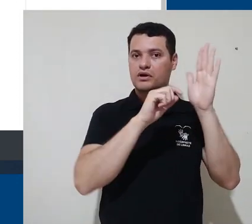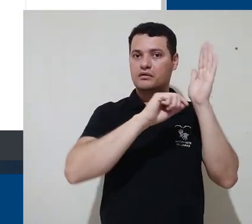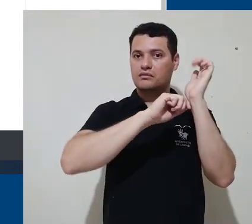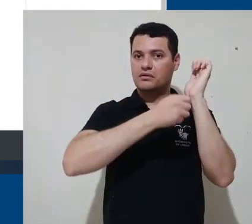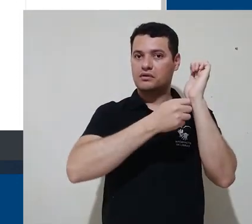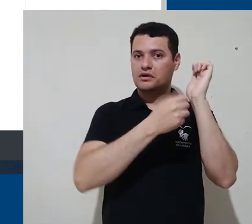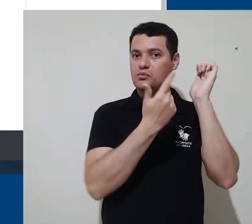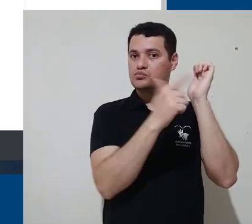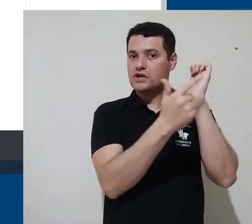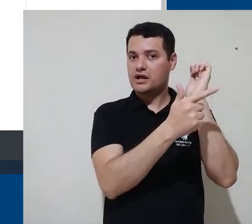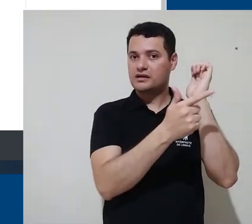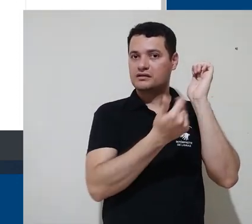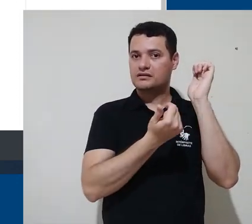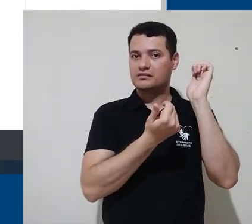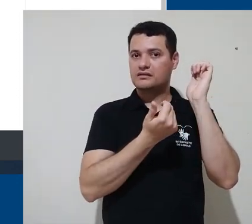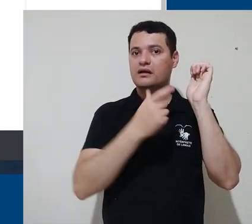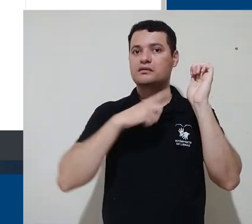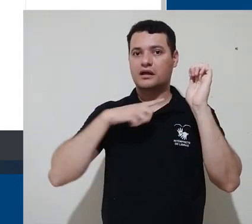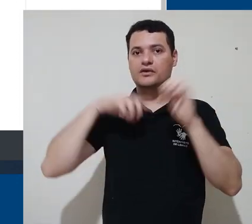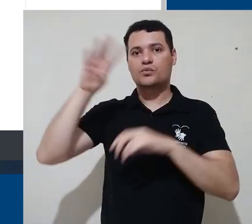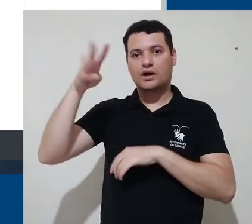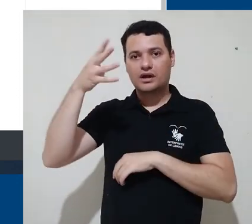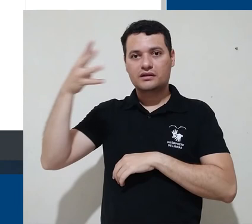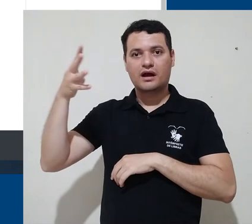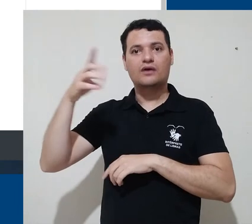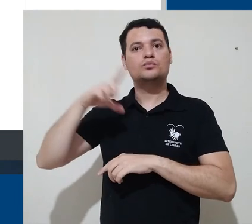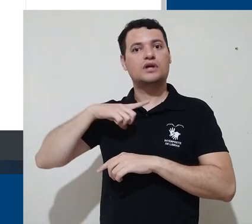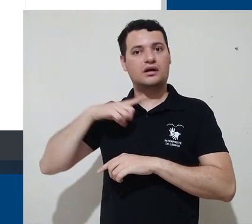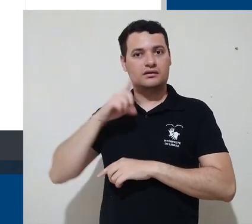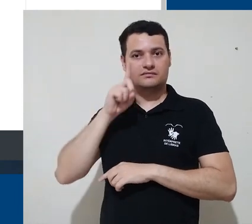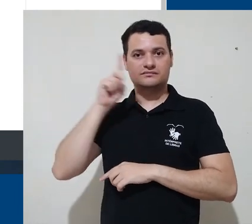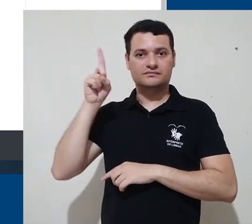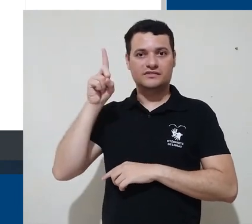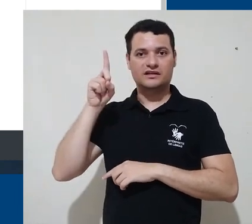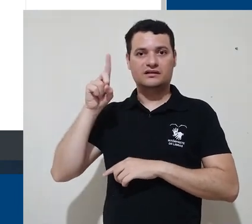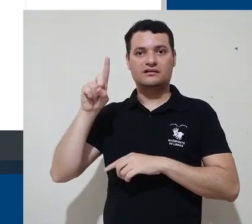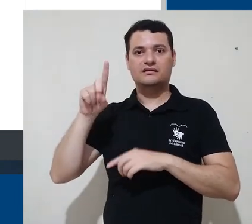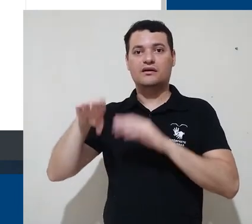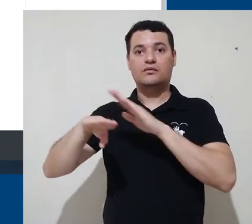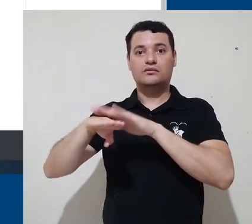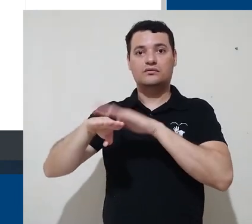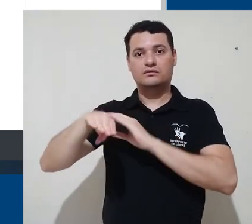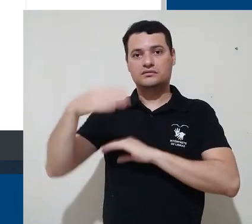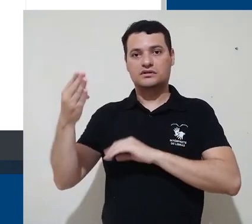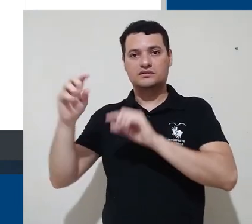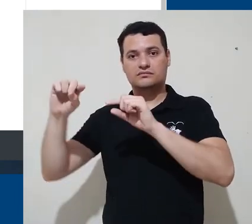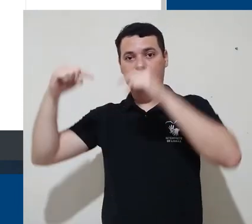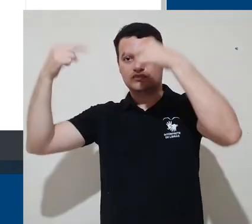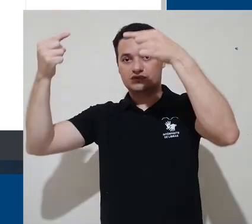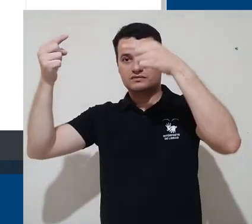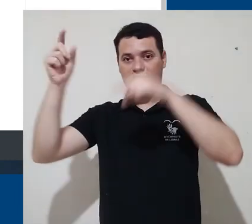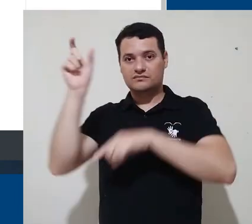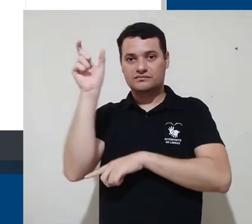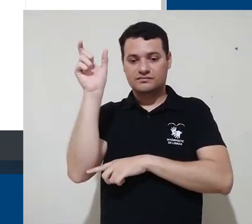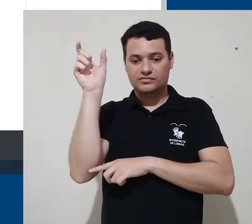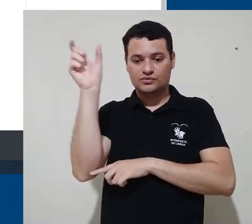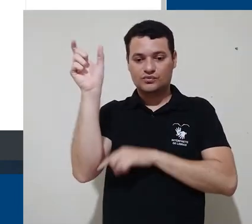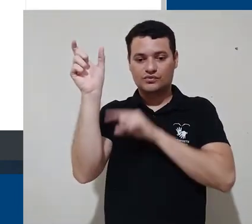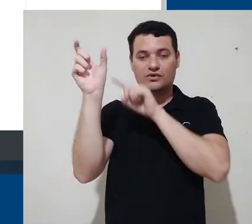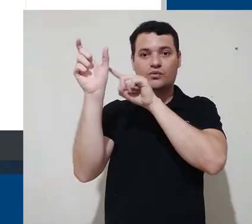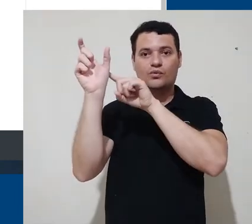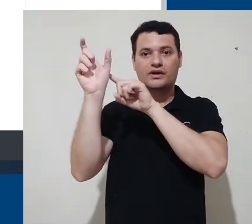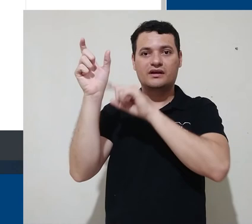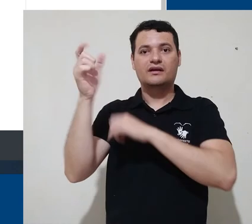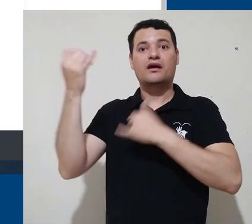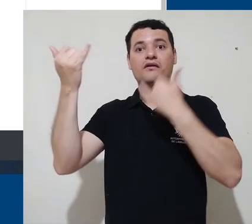Agora eu tenho um calendário próprio. E aqui, no canto superior à direita, repare